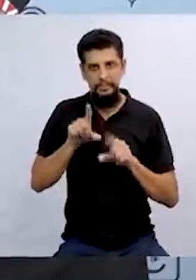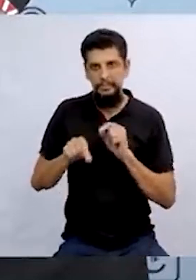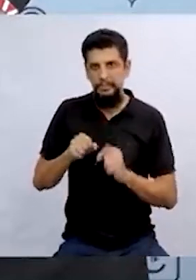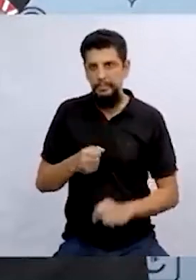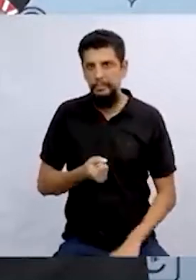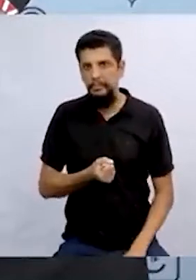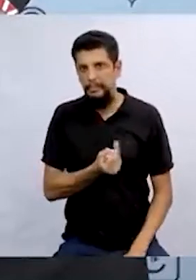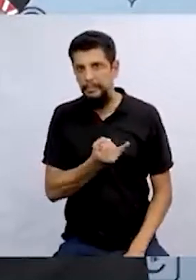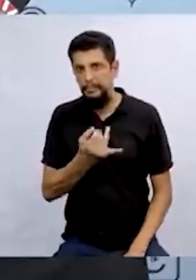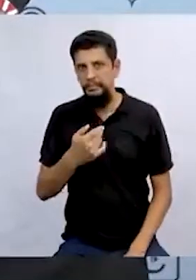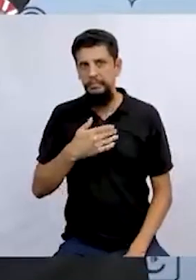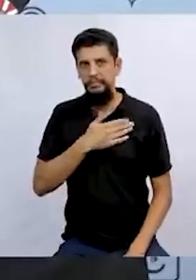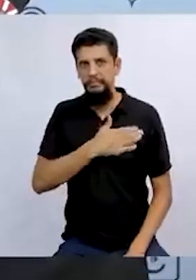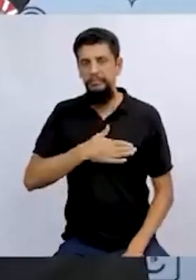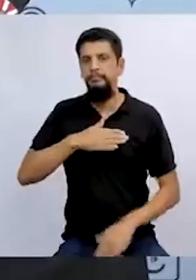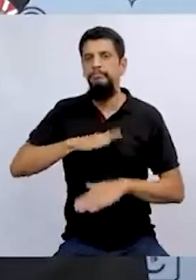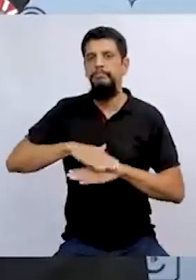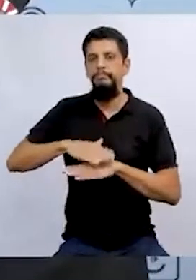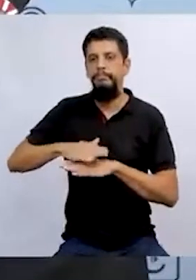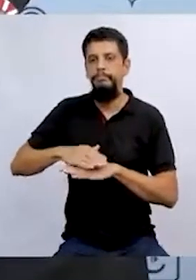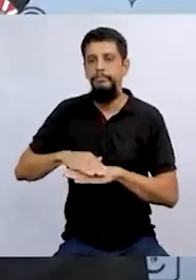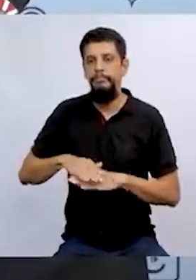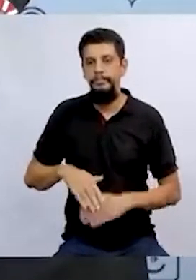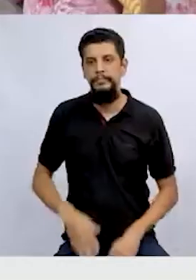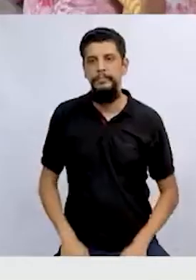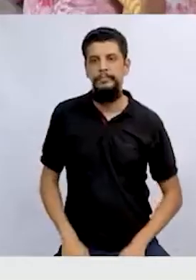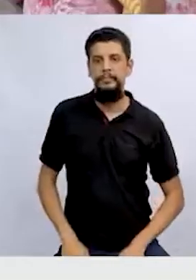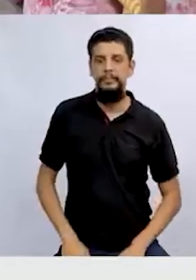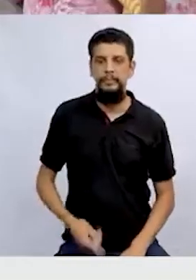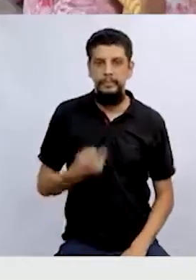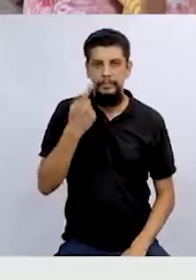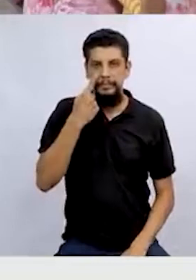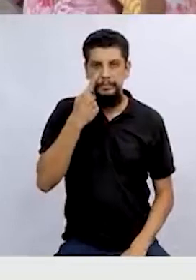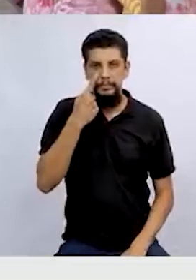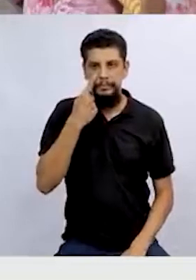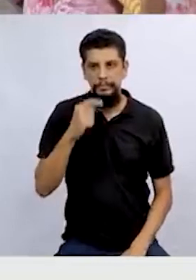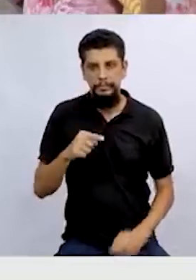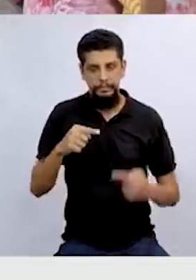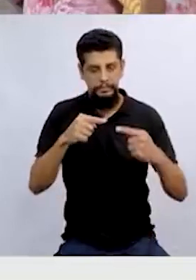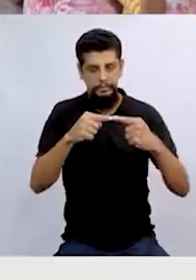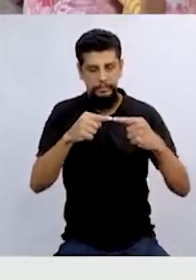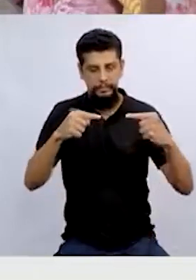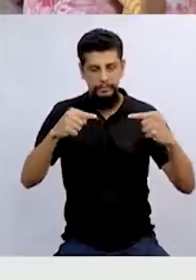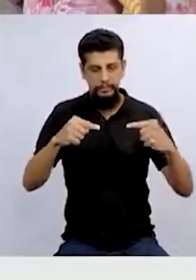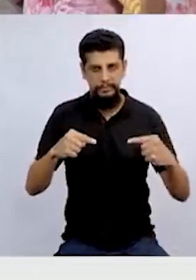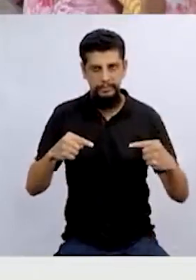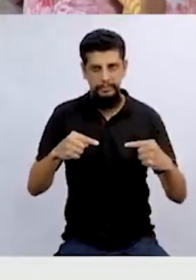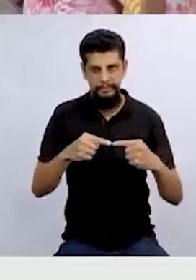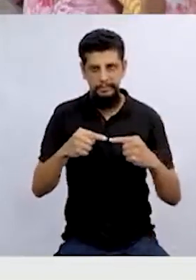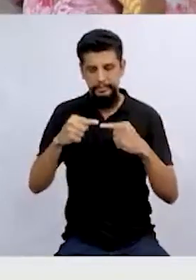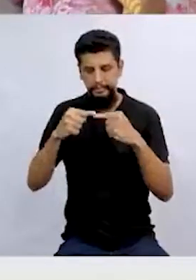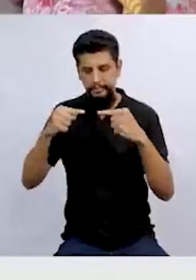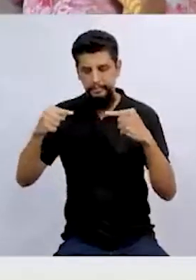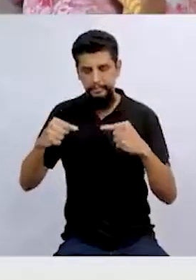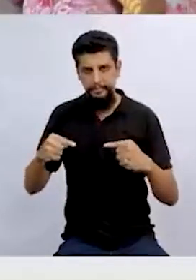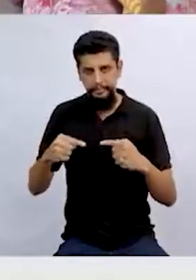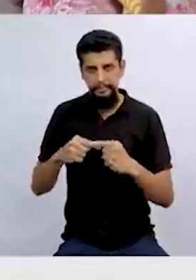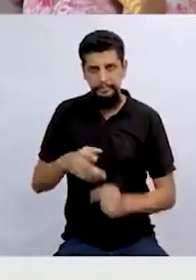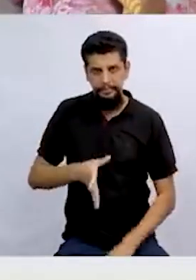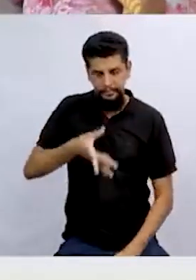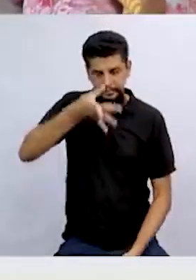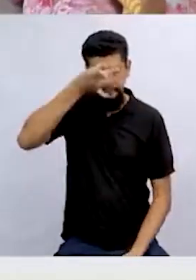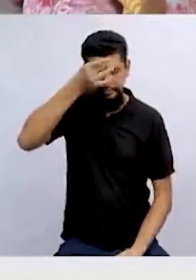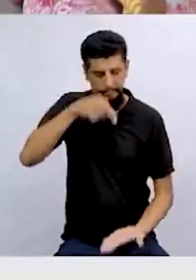Ela escolheu algumas de que ela gostou mais. Veja ali, atropeladamente, olha, ela fez diferente. Inspirada